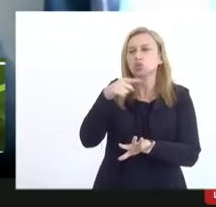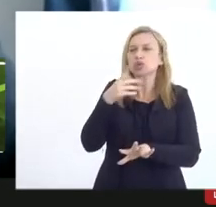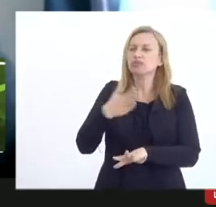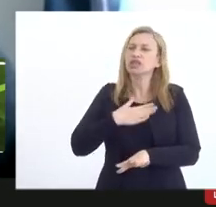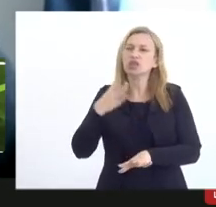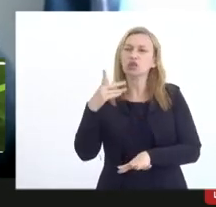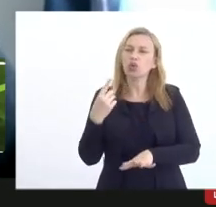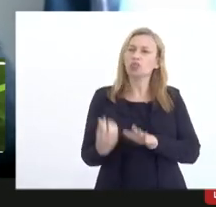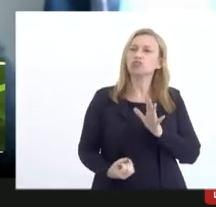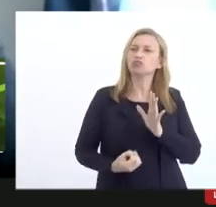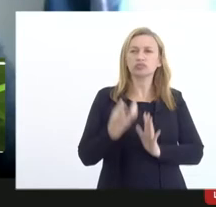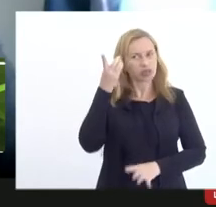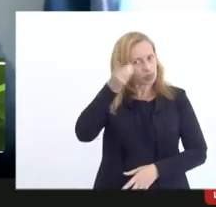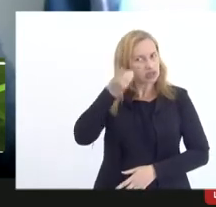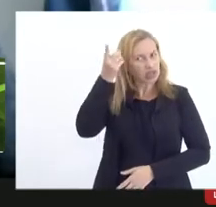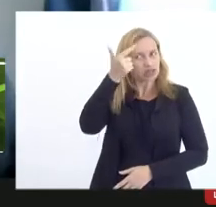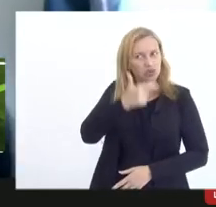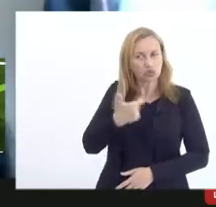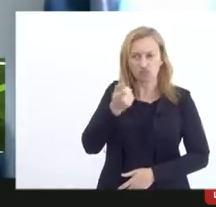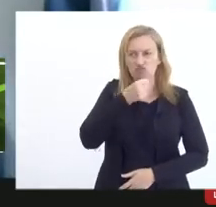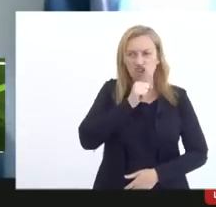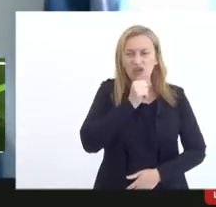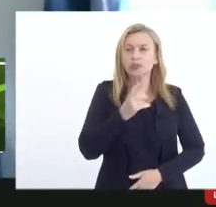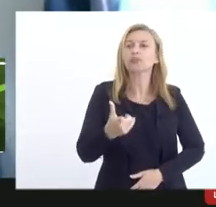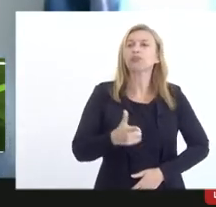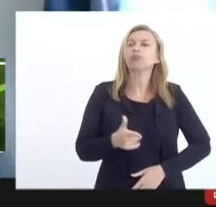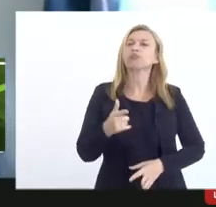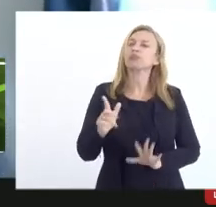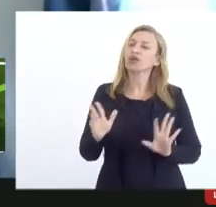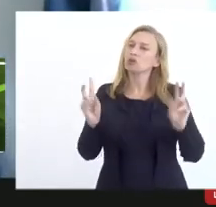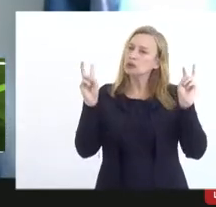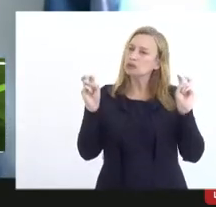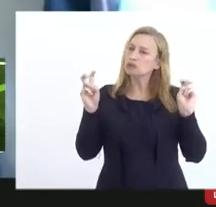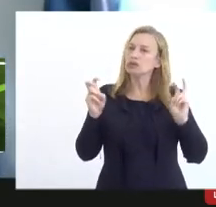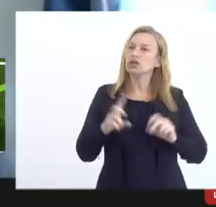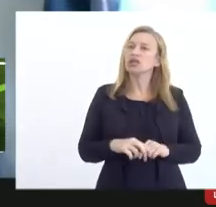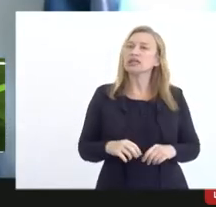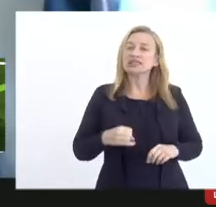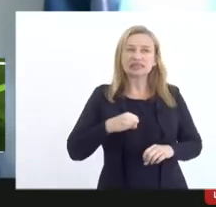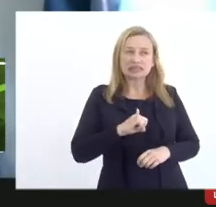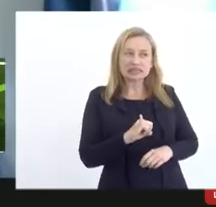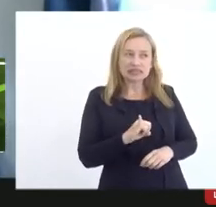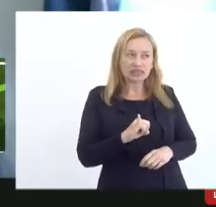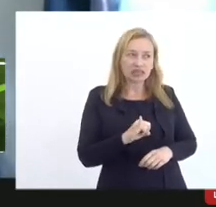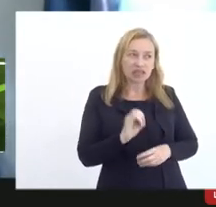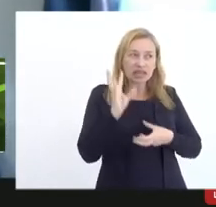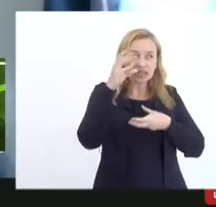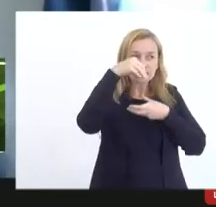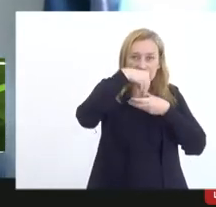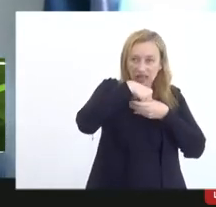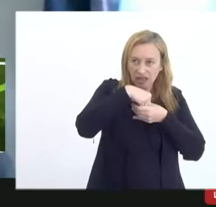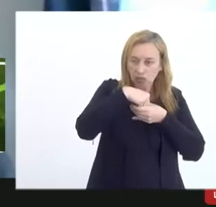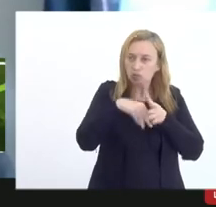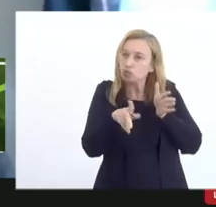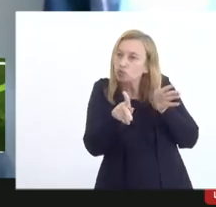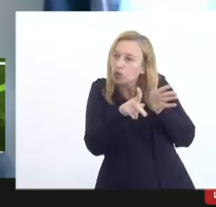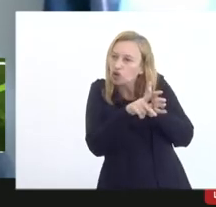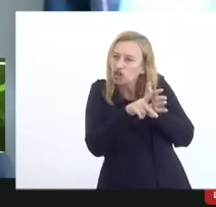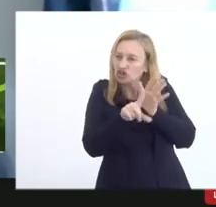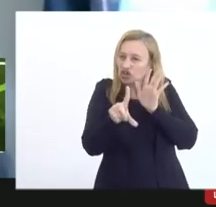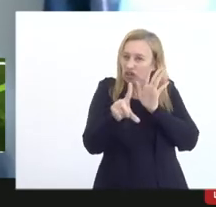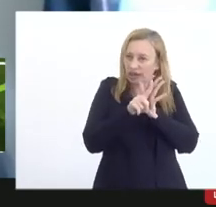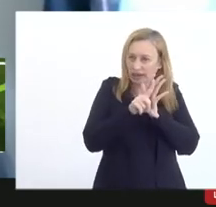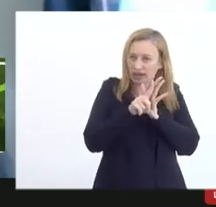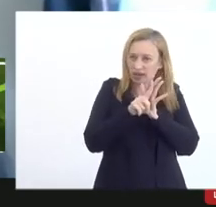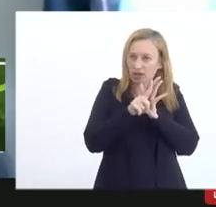legislador legislador antigo é a seguinte se isso cabe dentro do projeto de lei